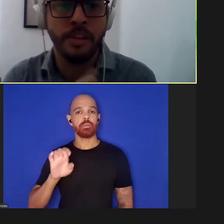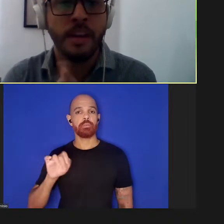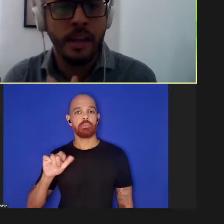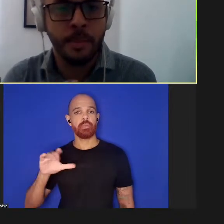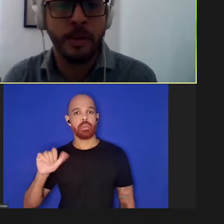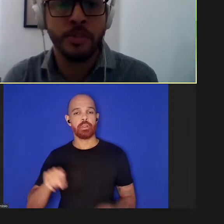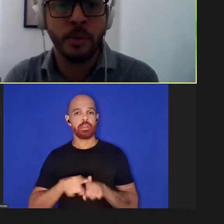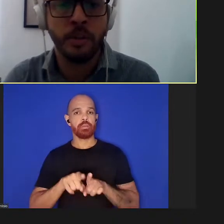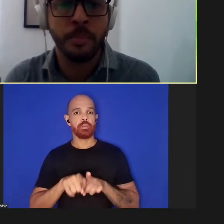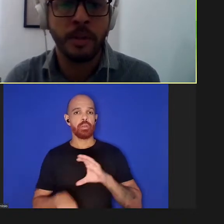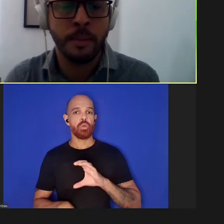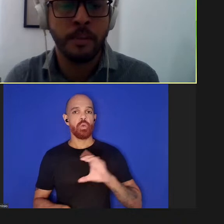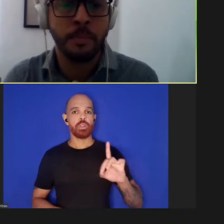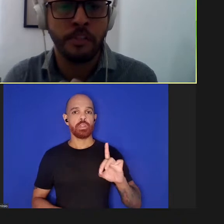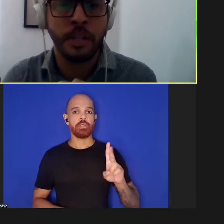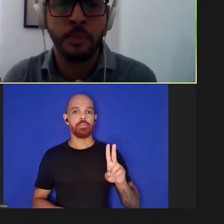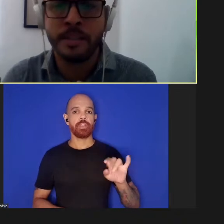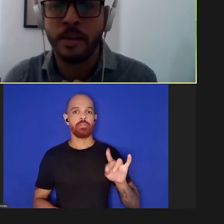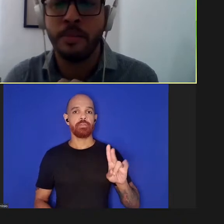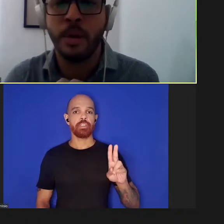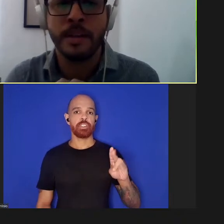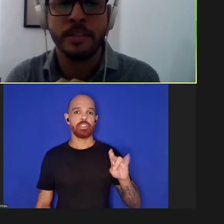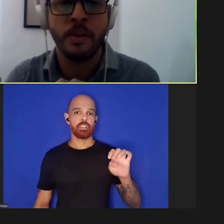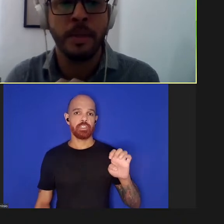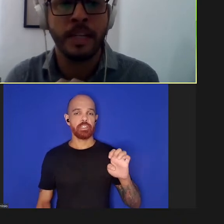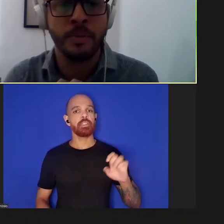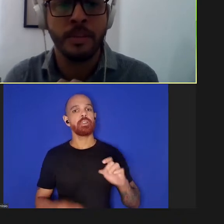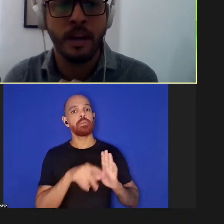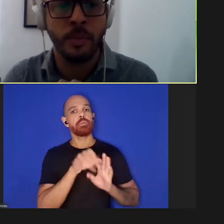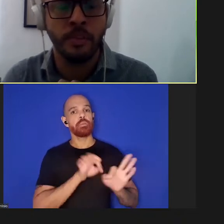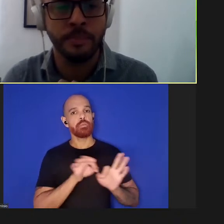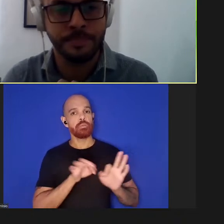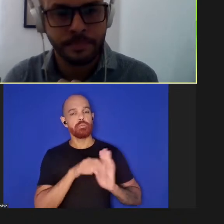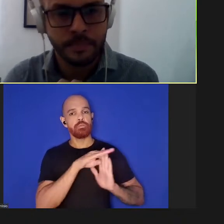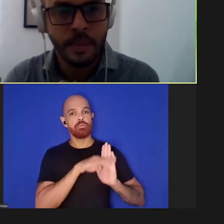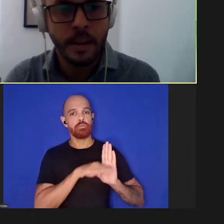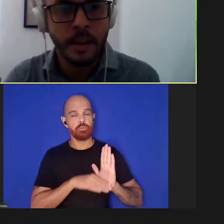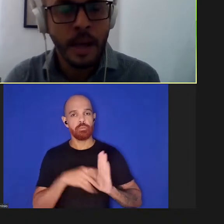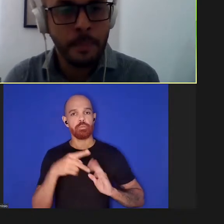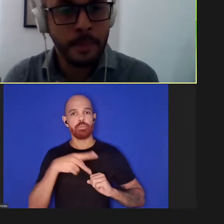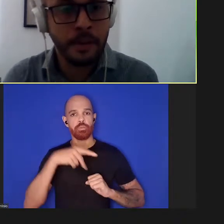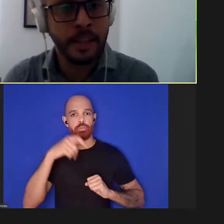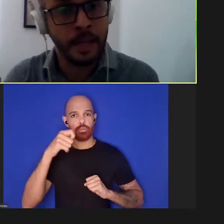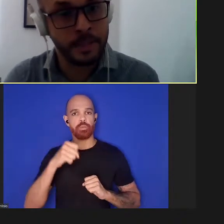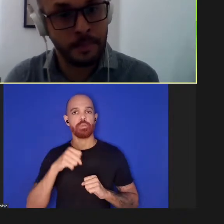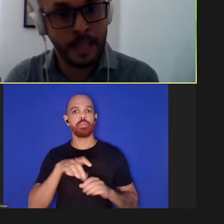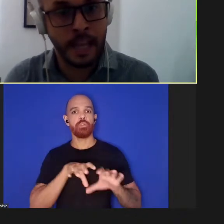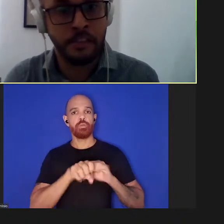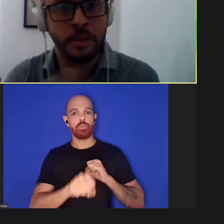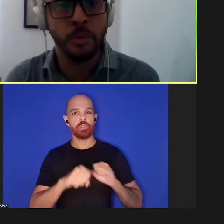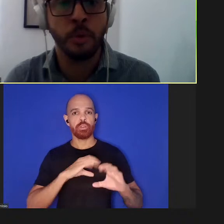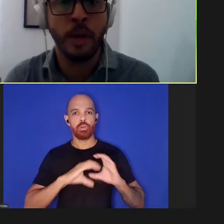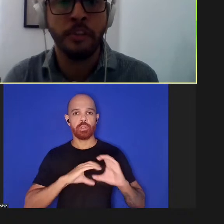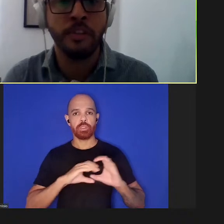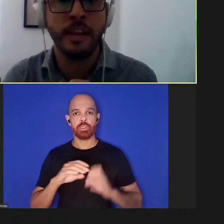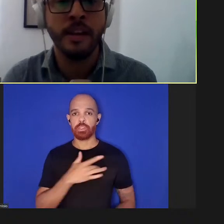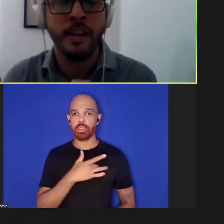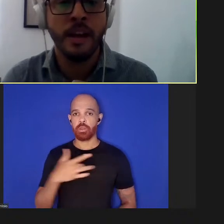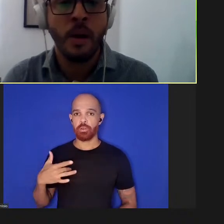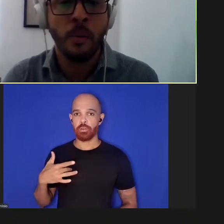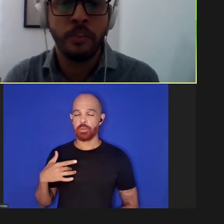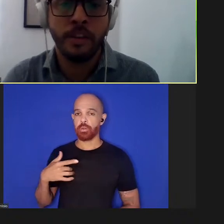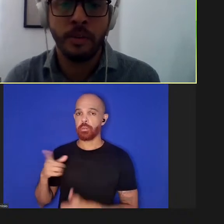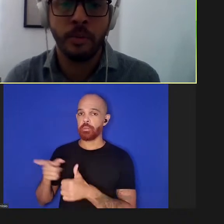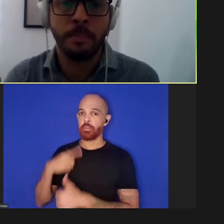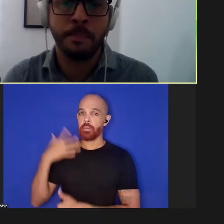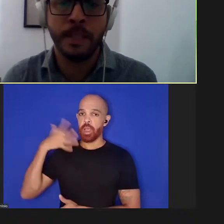FIUGUNS e professora do Programa de Pós-Graduação em Informação e Comunicação em Saúde. Primeiro, teremos a palestra do doutor Hentier,